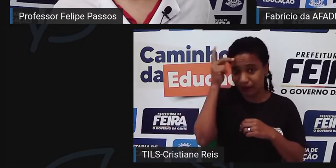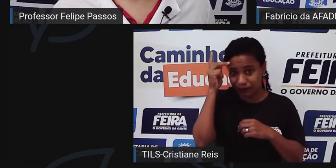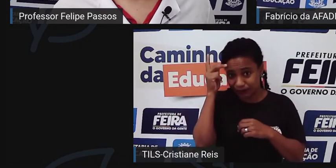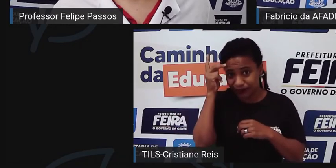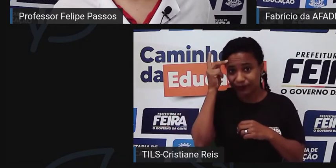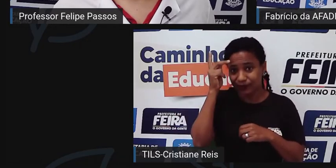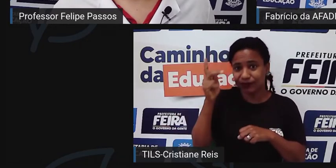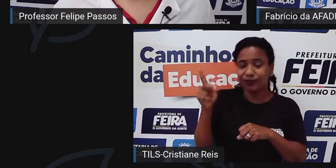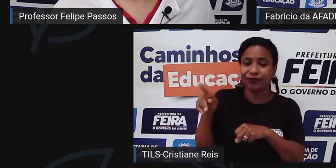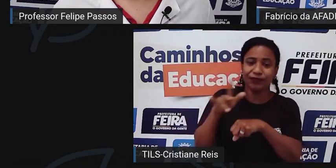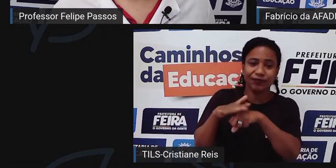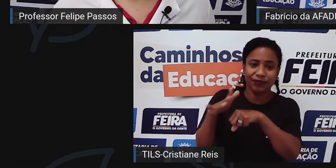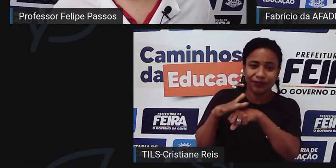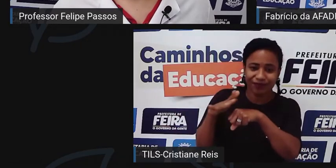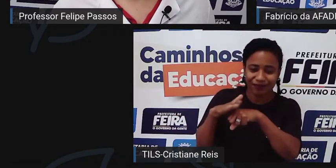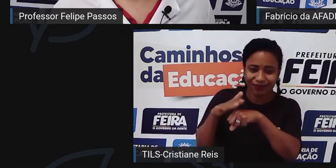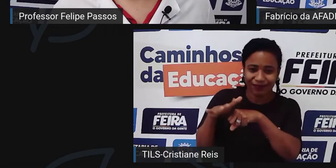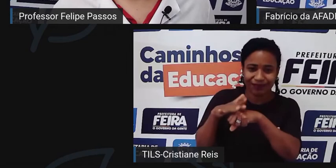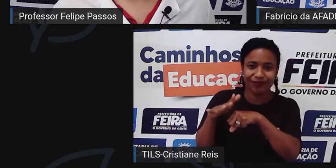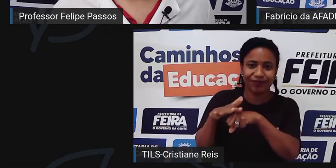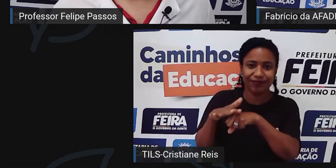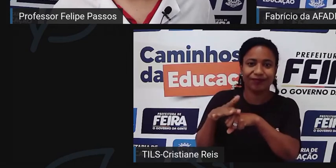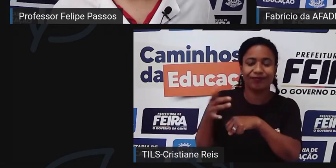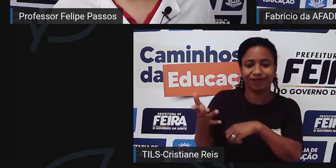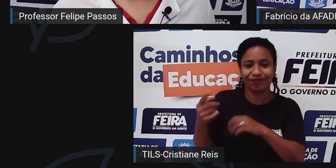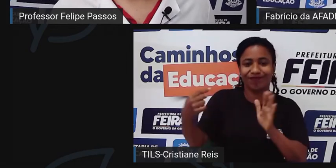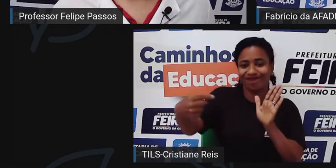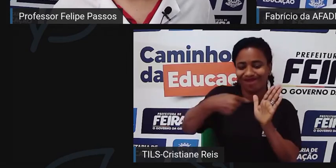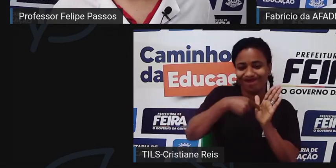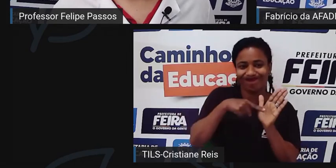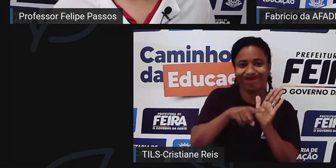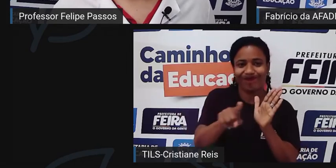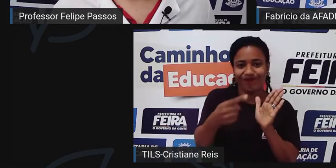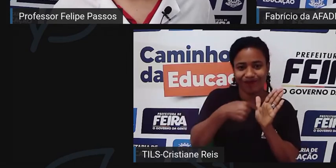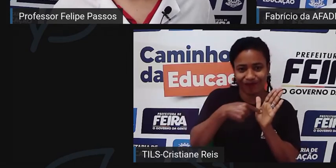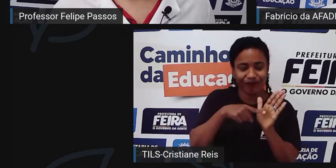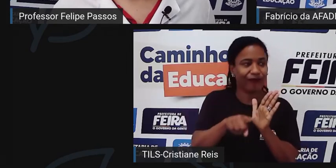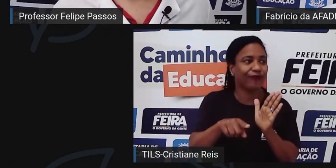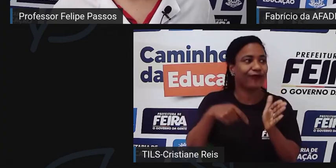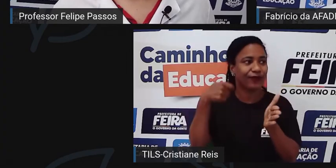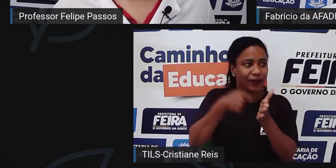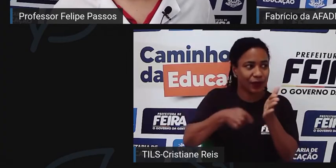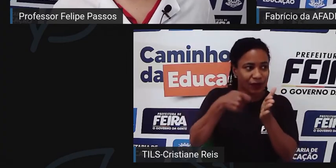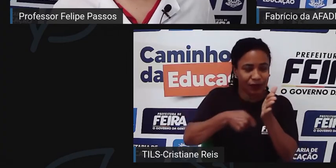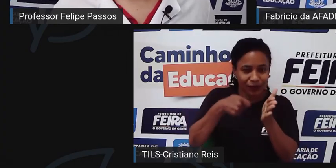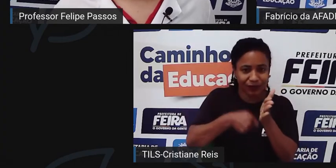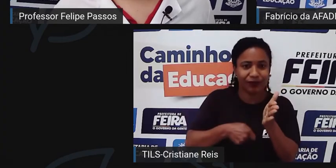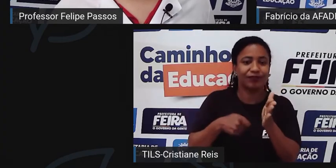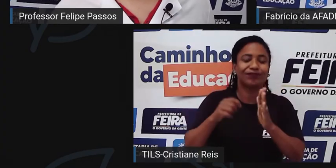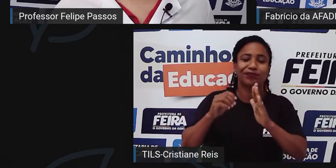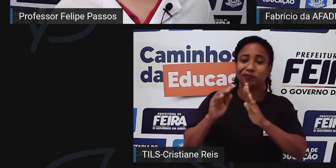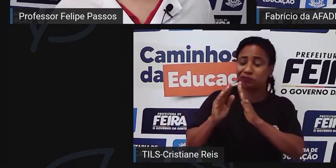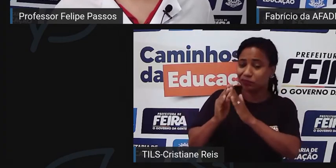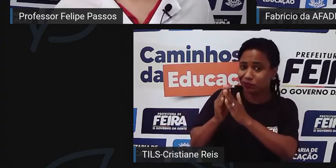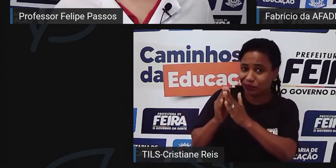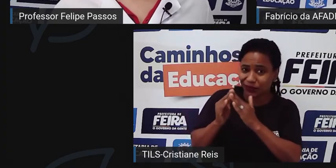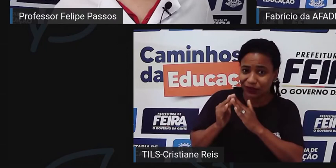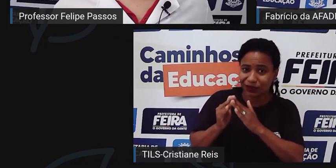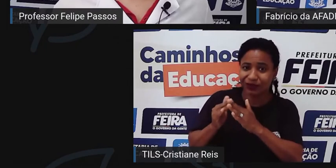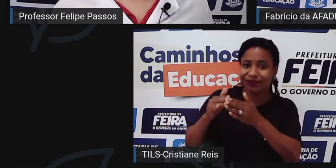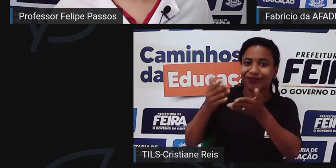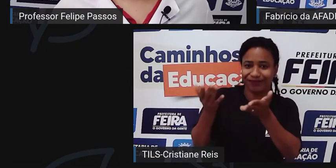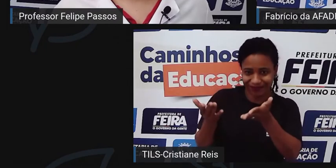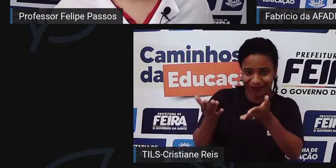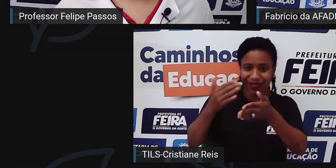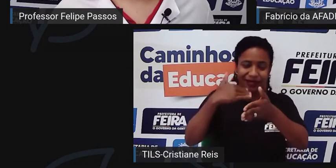Então, por a gente ser pessoas que têm imunidade baixa, gente lutava, a gente pedia, na época mesmo, da secretária Denise